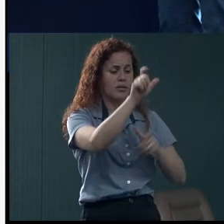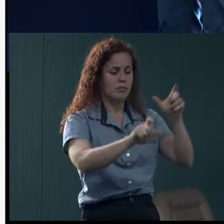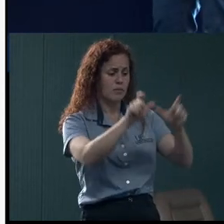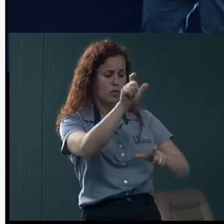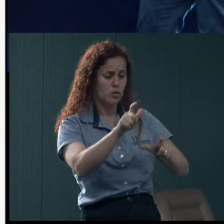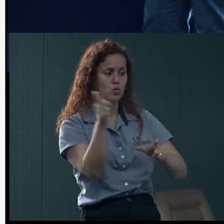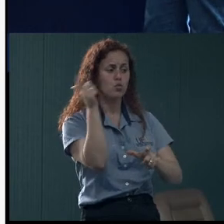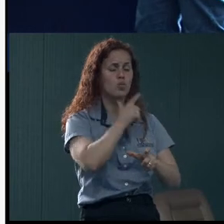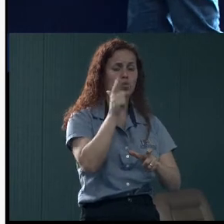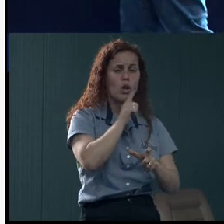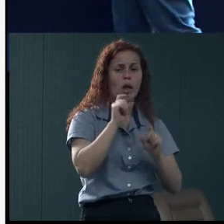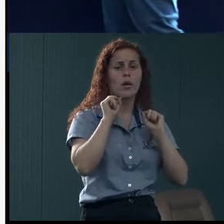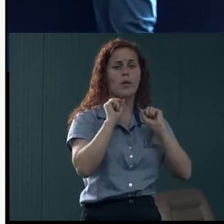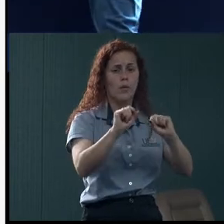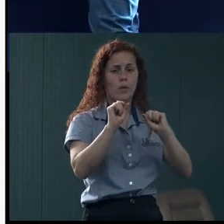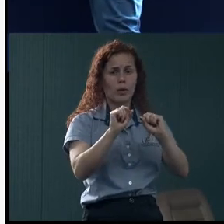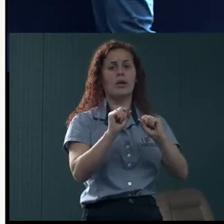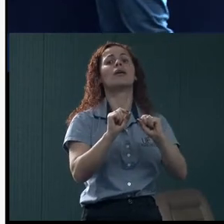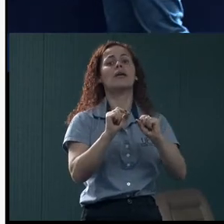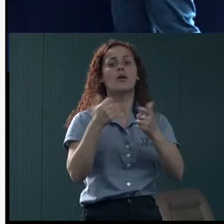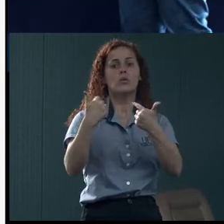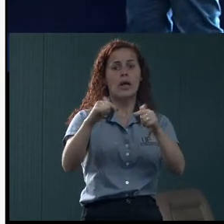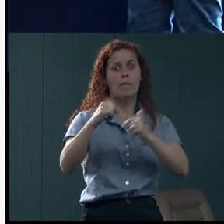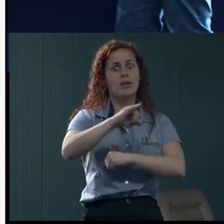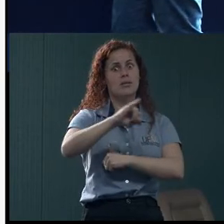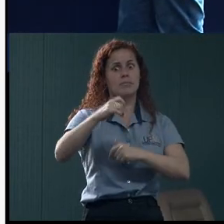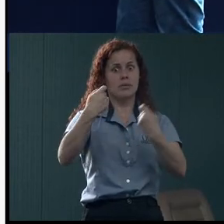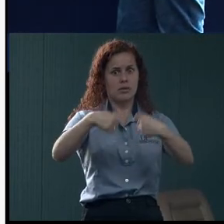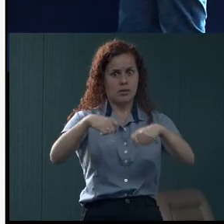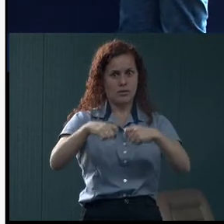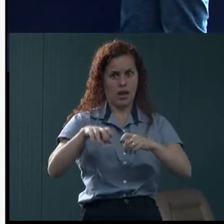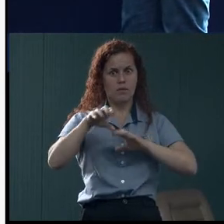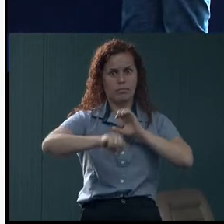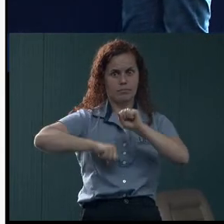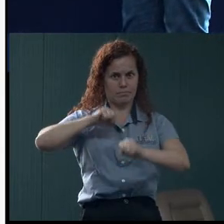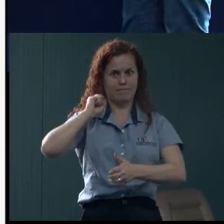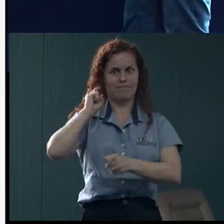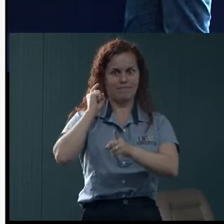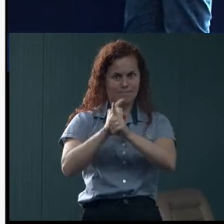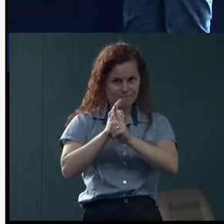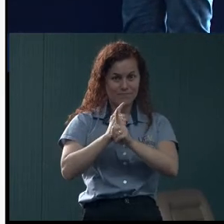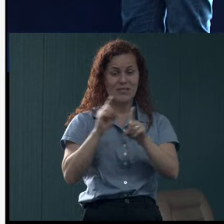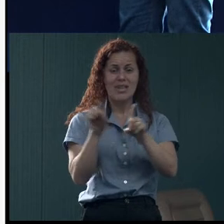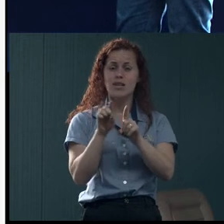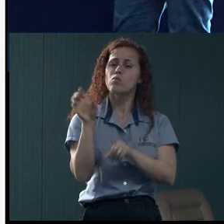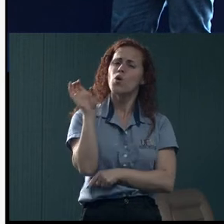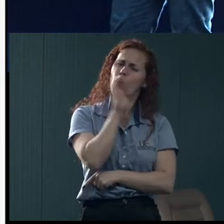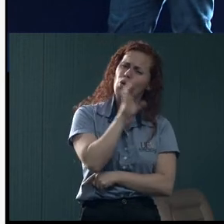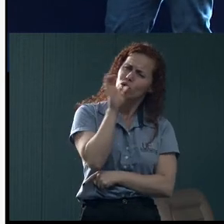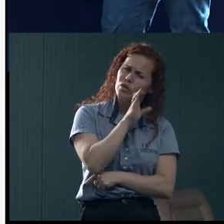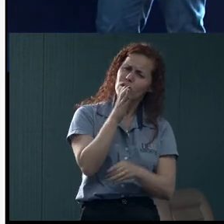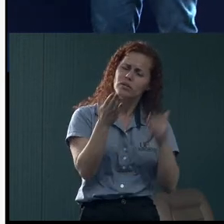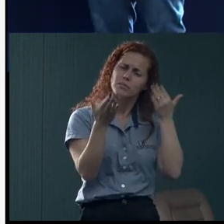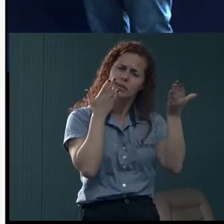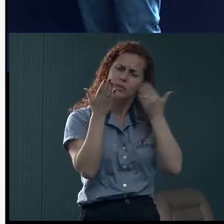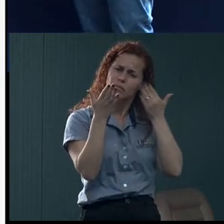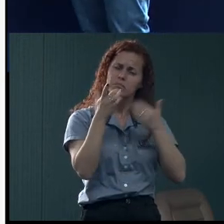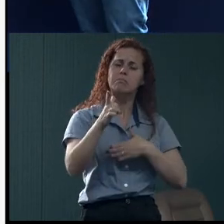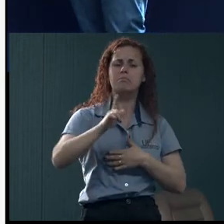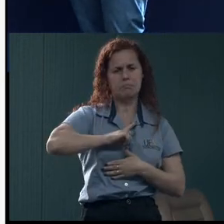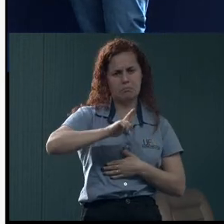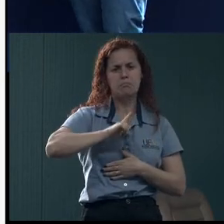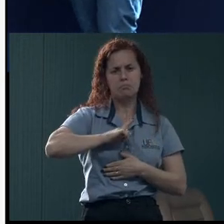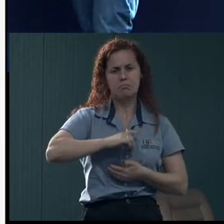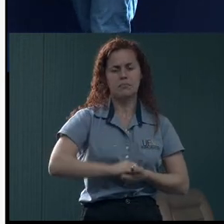possam, de alguma forma, buscar o serviço em caso de necessidade. Próximo, por favor. E o serviço de urgências psiquiátricas que a gente tem.